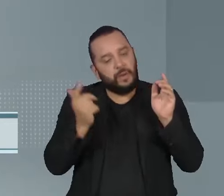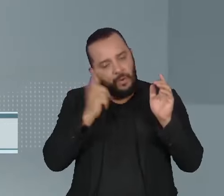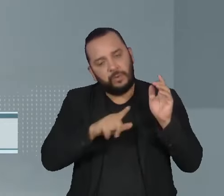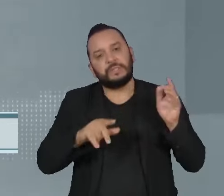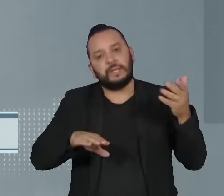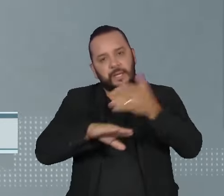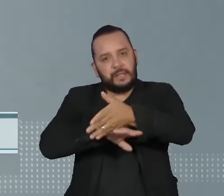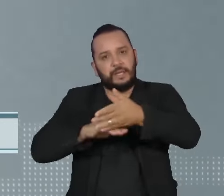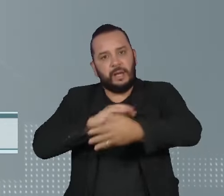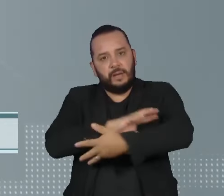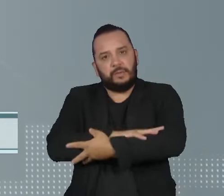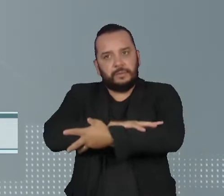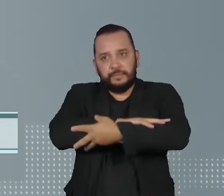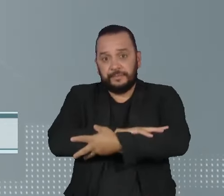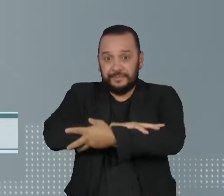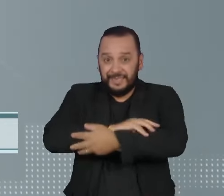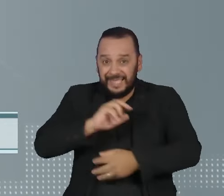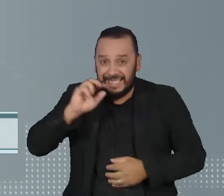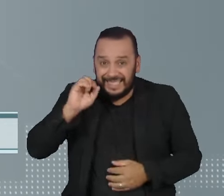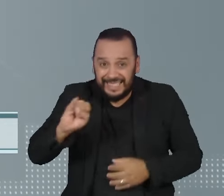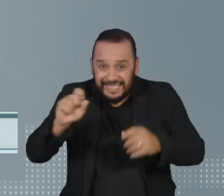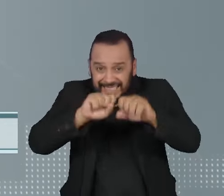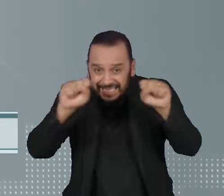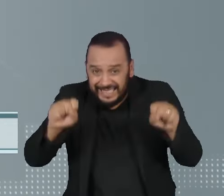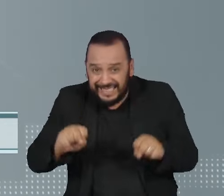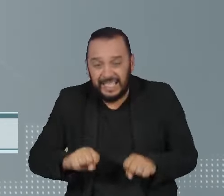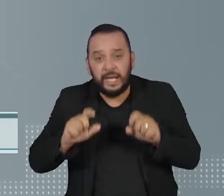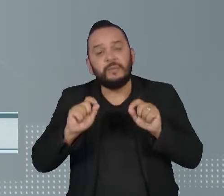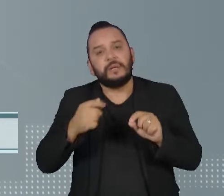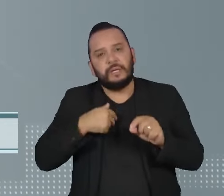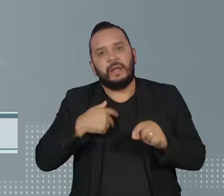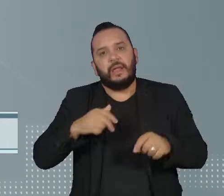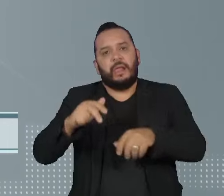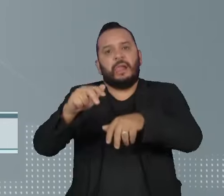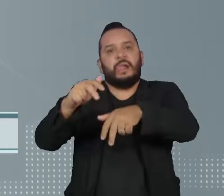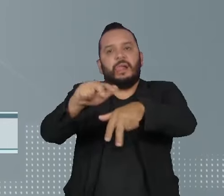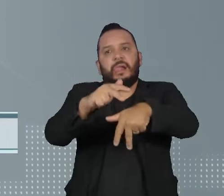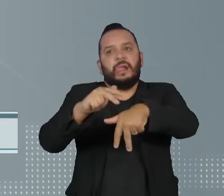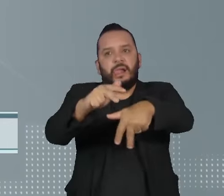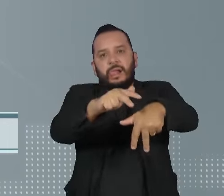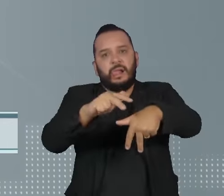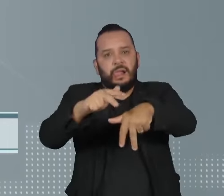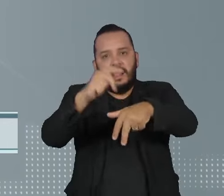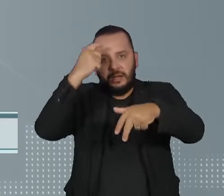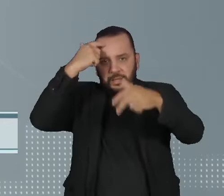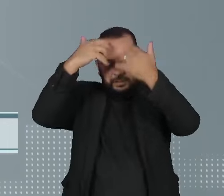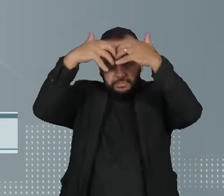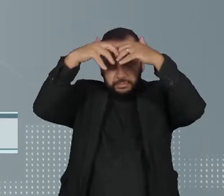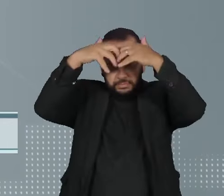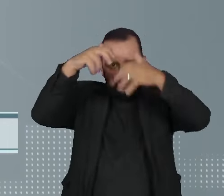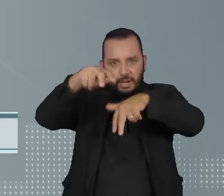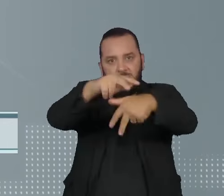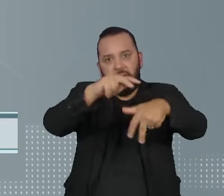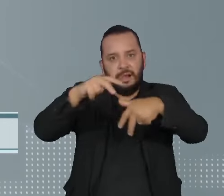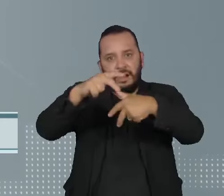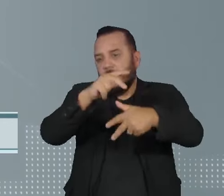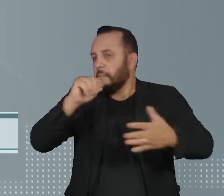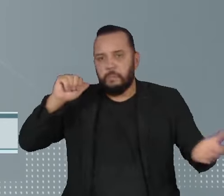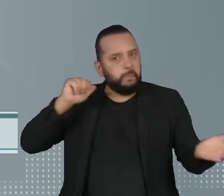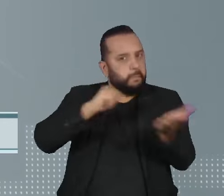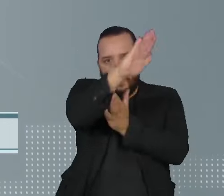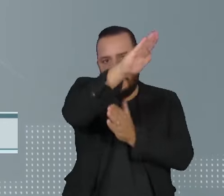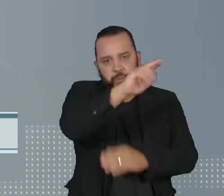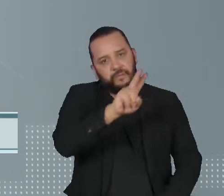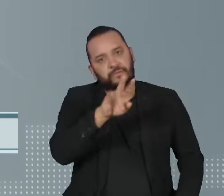A lei prevê banir sistemas capazes de manipular os usuários de forma cognitivo-comportamental. A inteligência